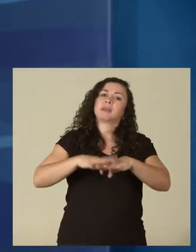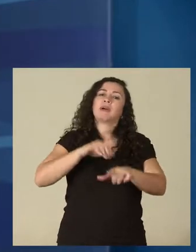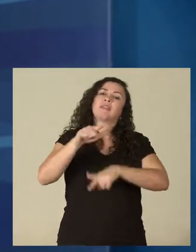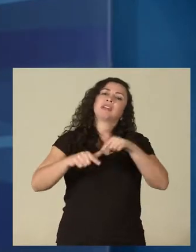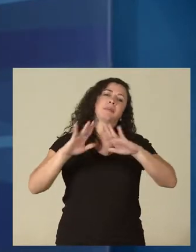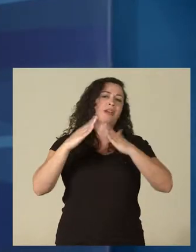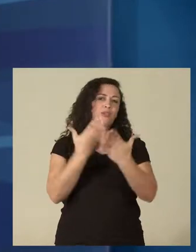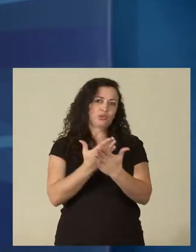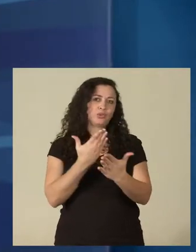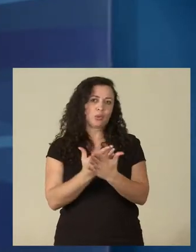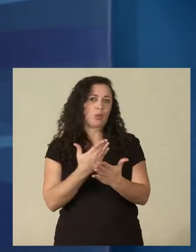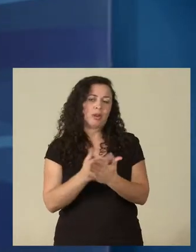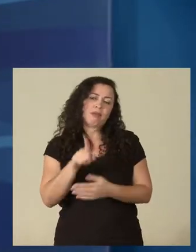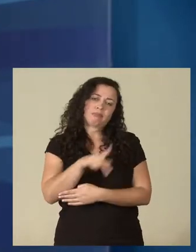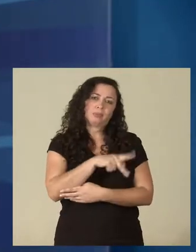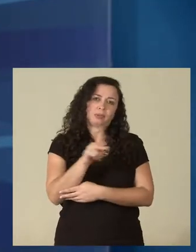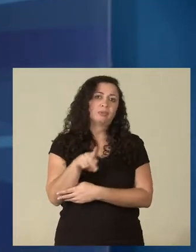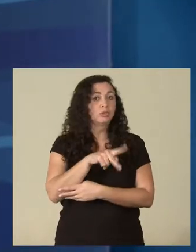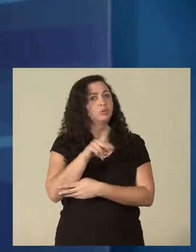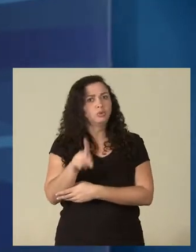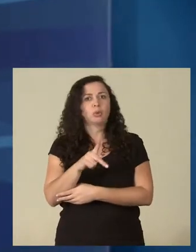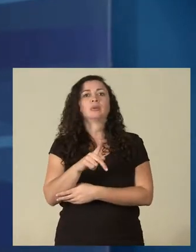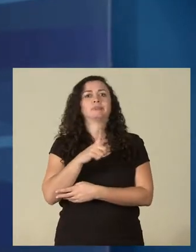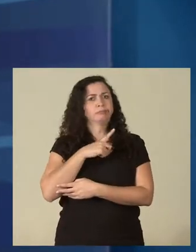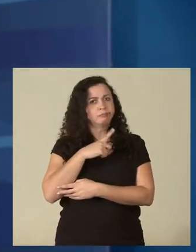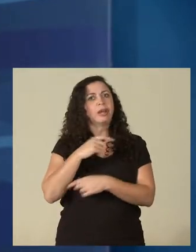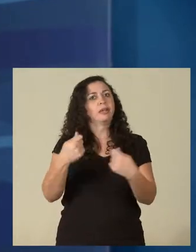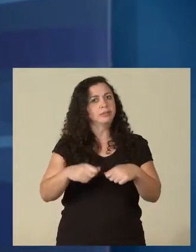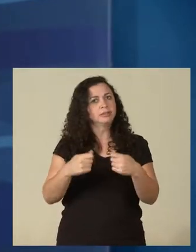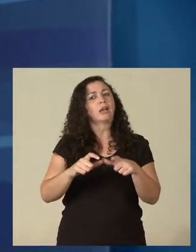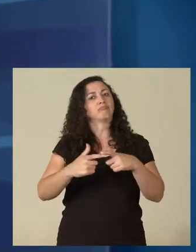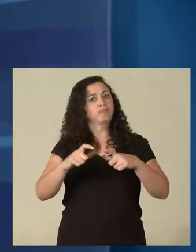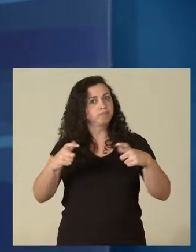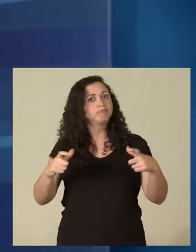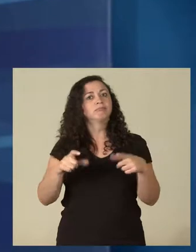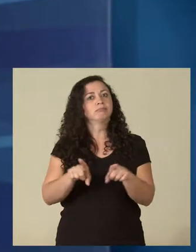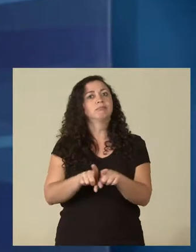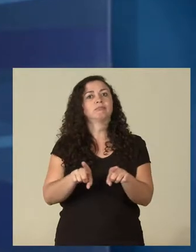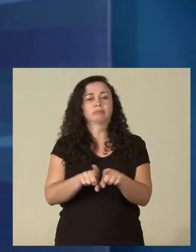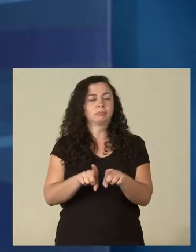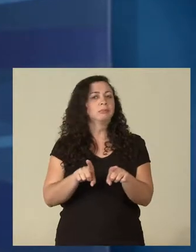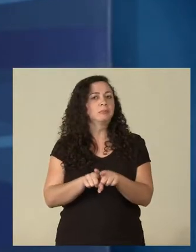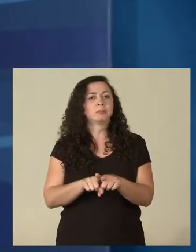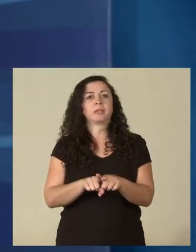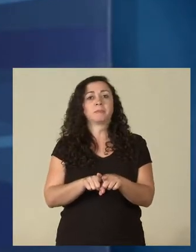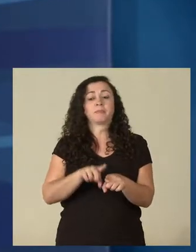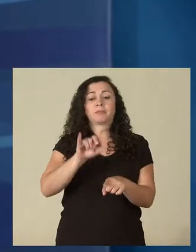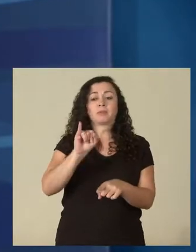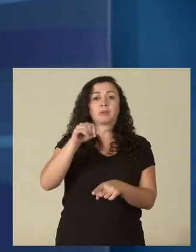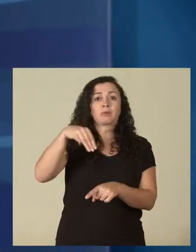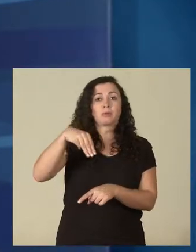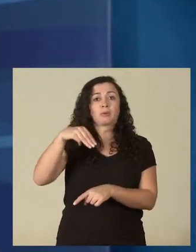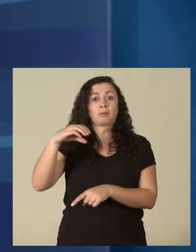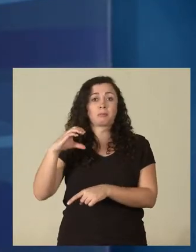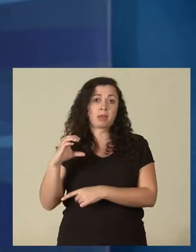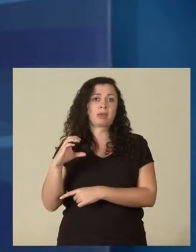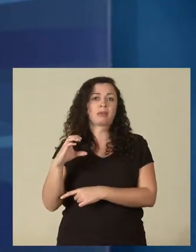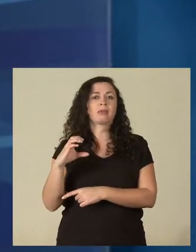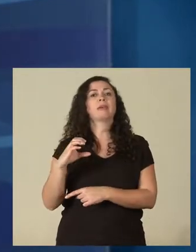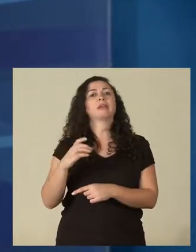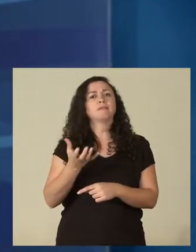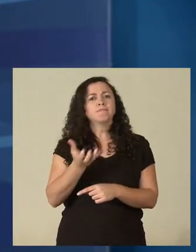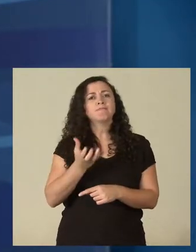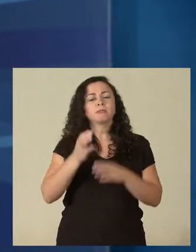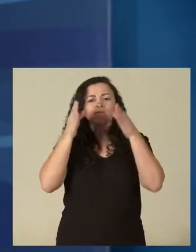trabalhar em escolas. A demanda por professores de matemática é crescente. O IMEC preza muito pela